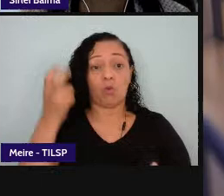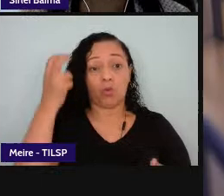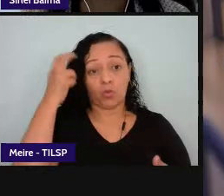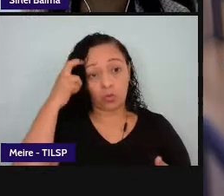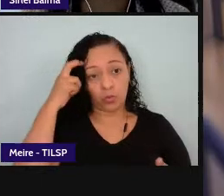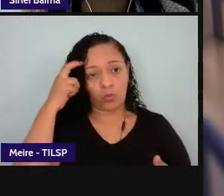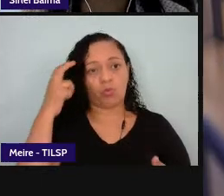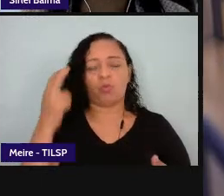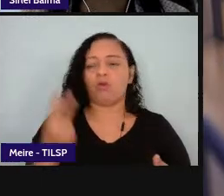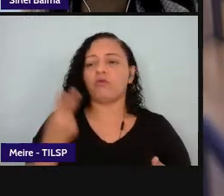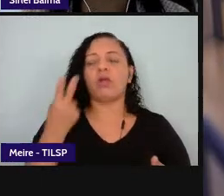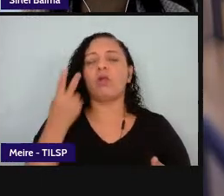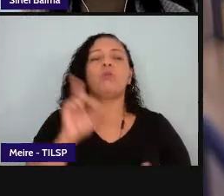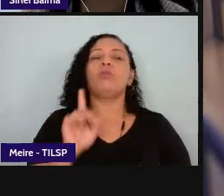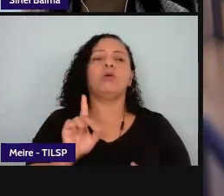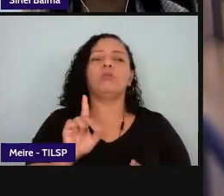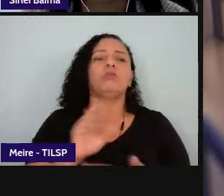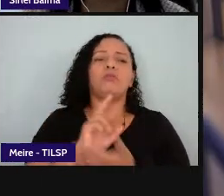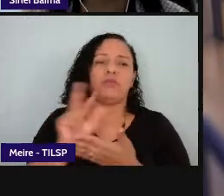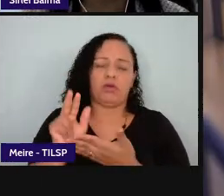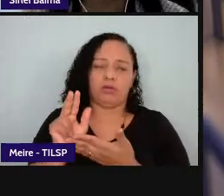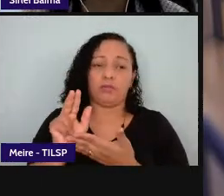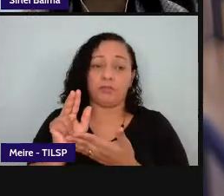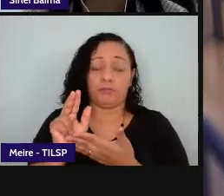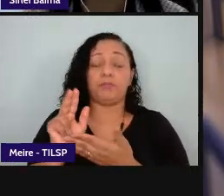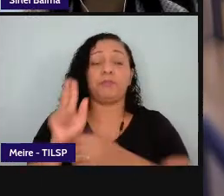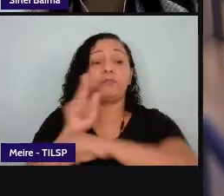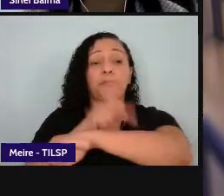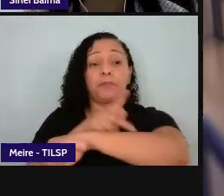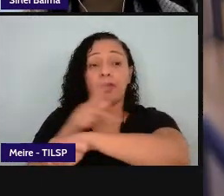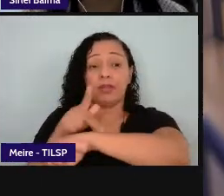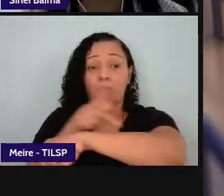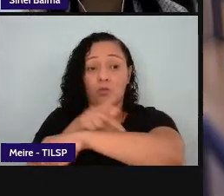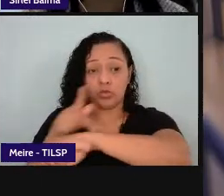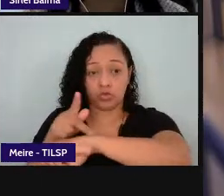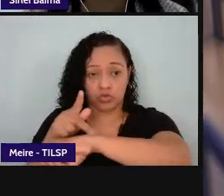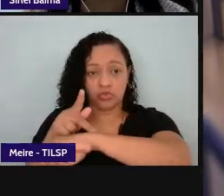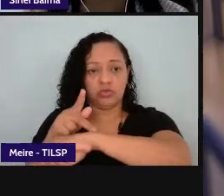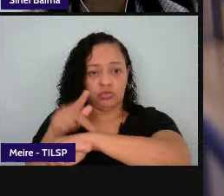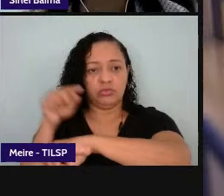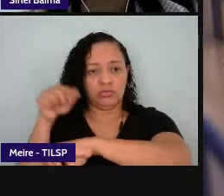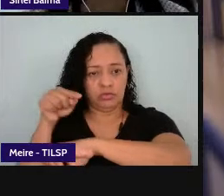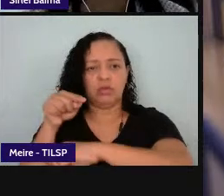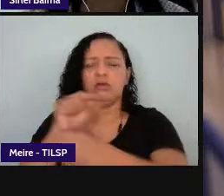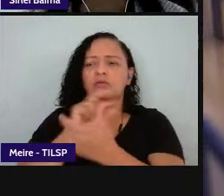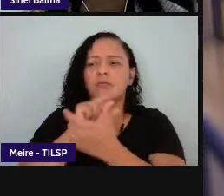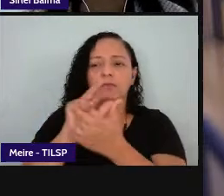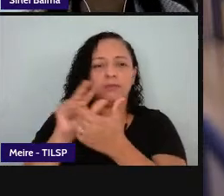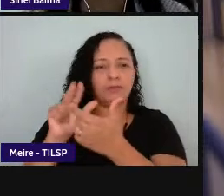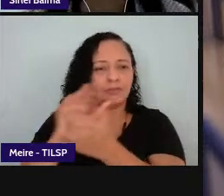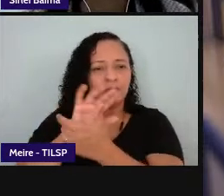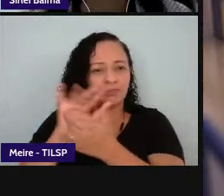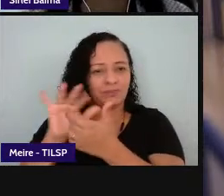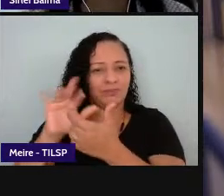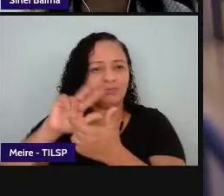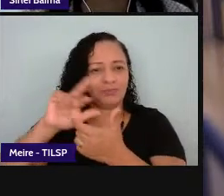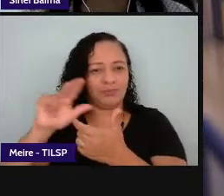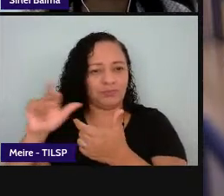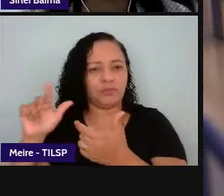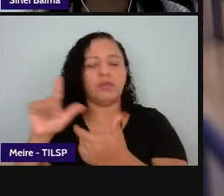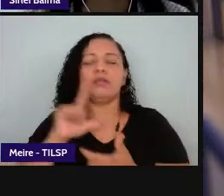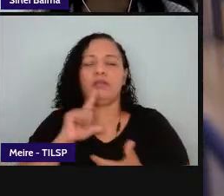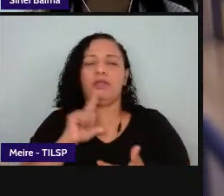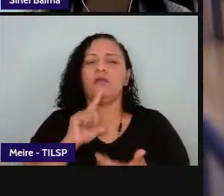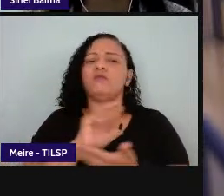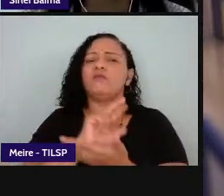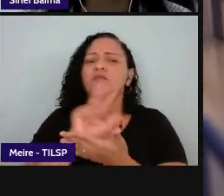pedagogia dos multiletramentos no manifesto dos multiletramentos eles vêm trazendo essa questão das diversas